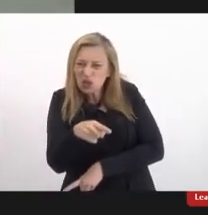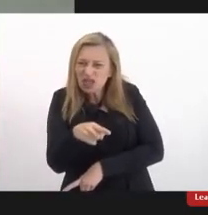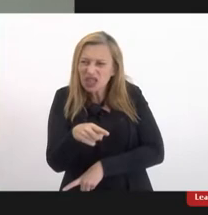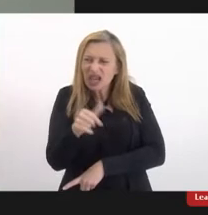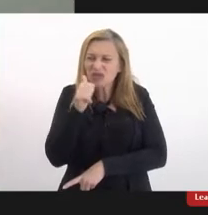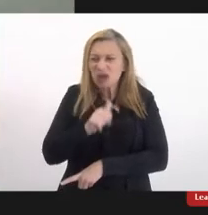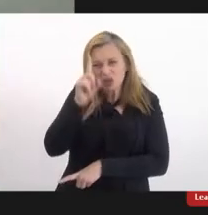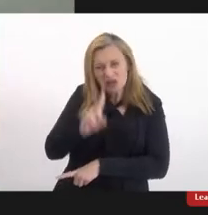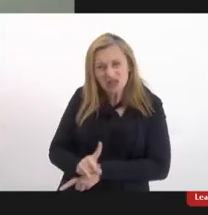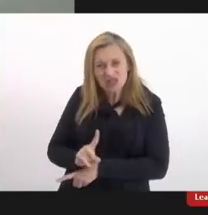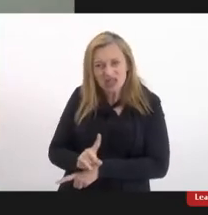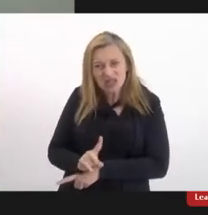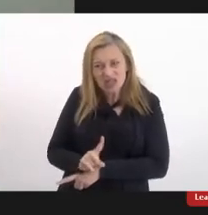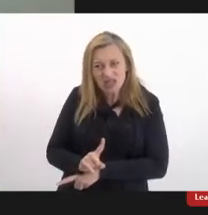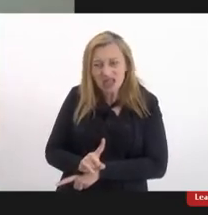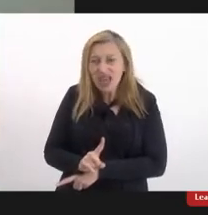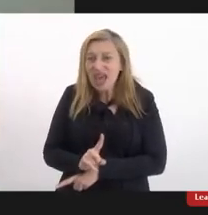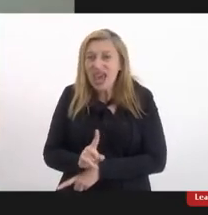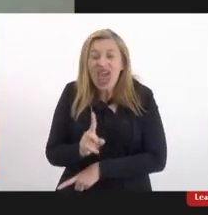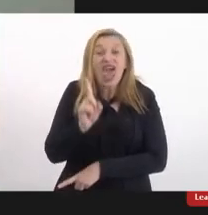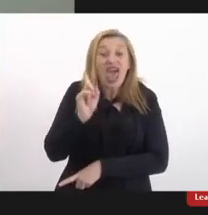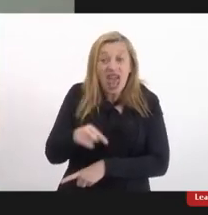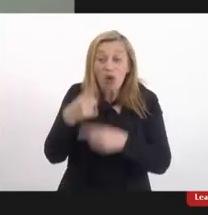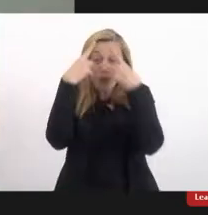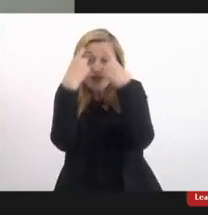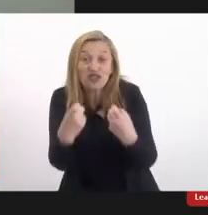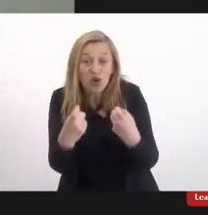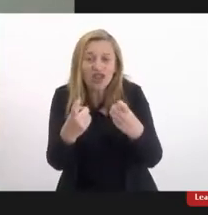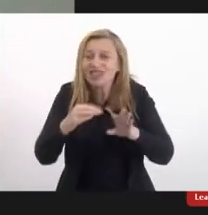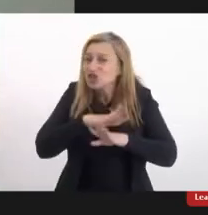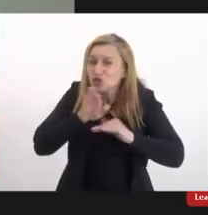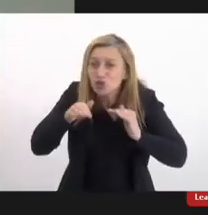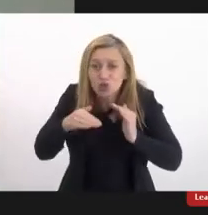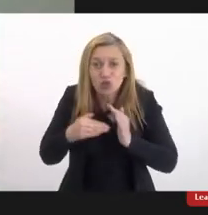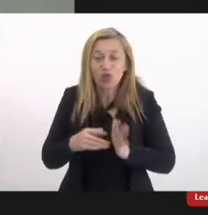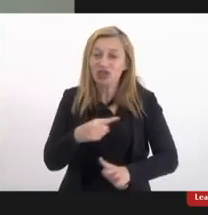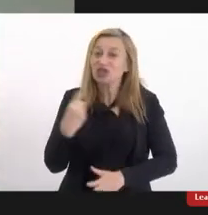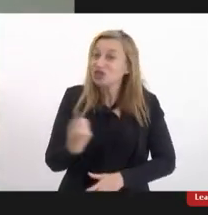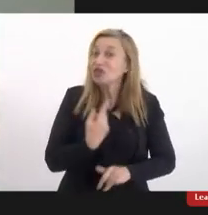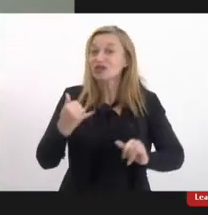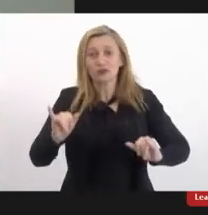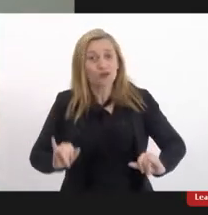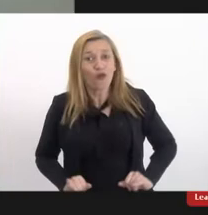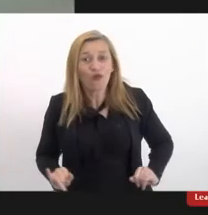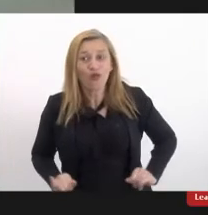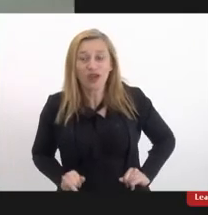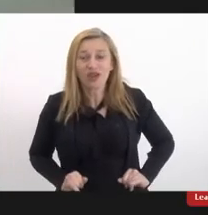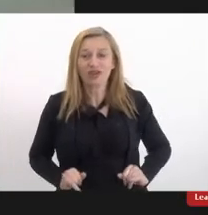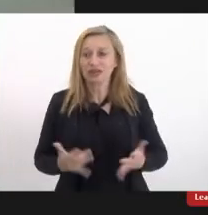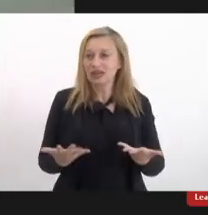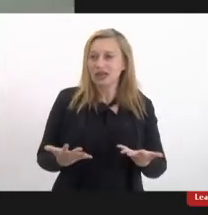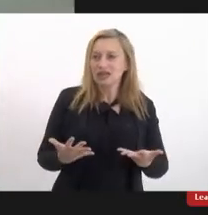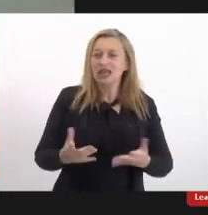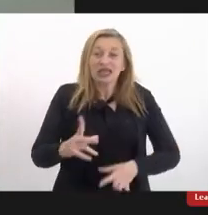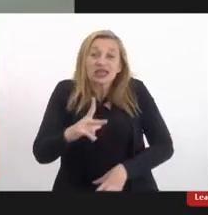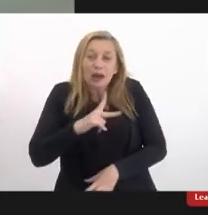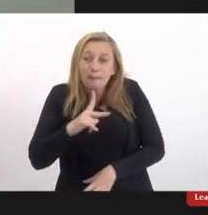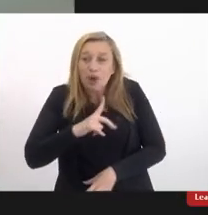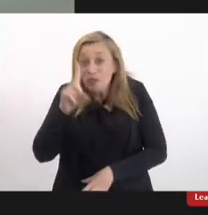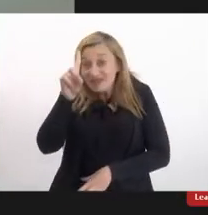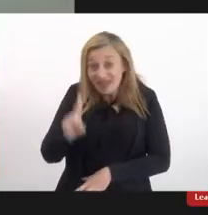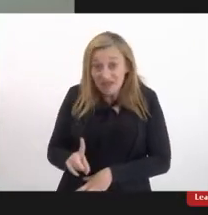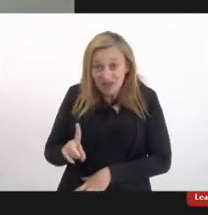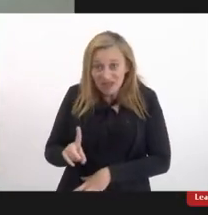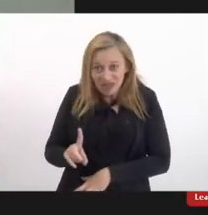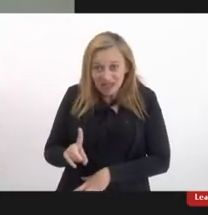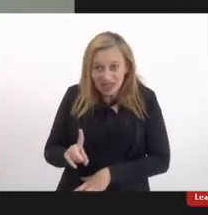deficiência isso é de uma violência além de todas as que nós sofremos em decorrência da própria deficiência